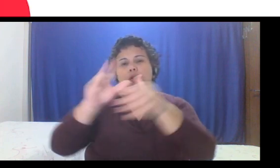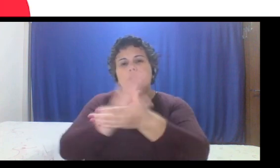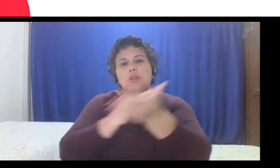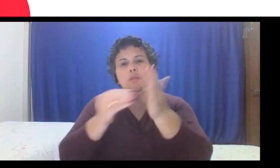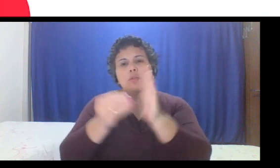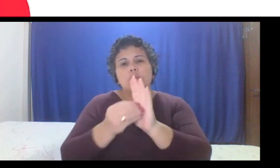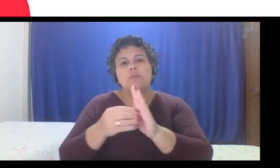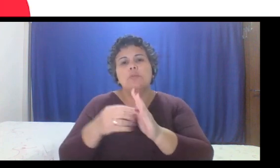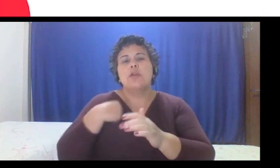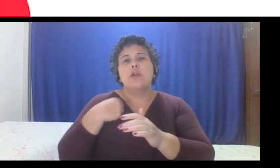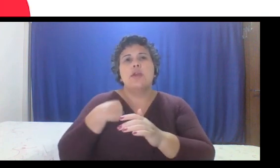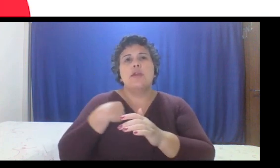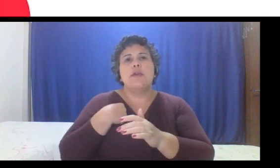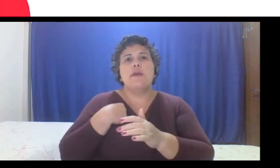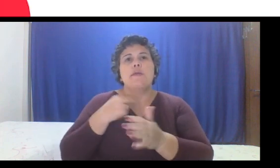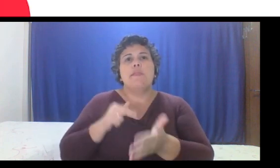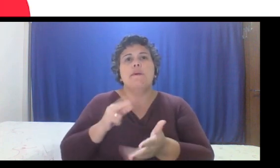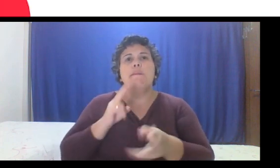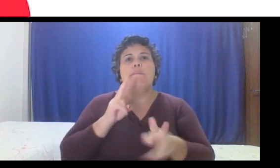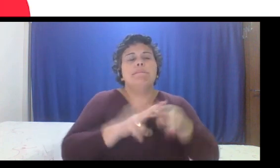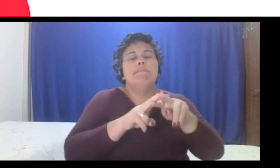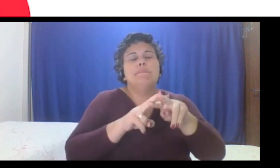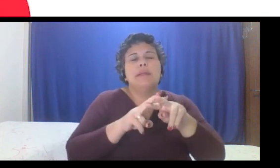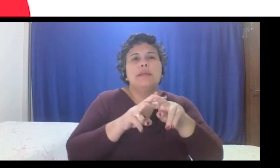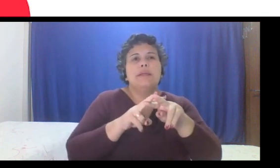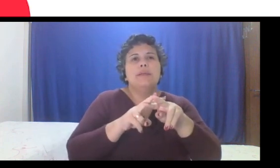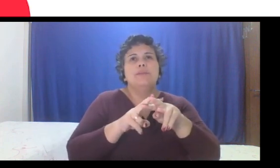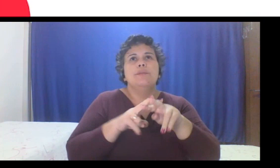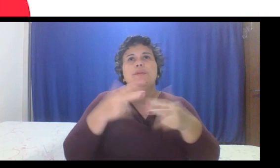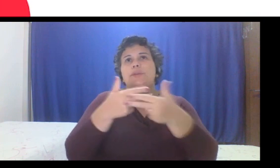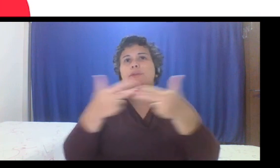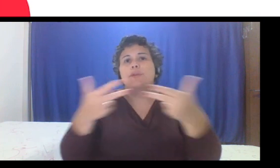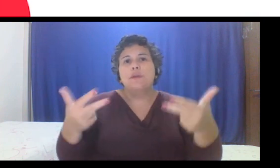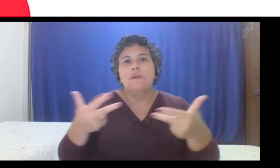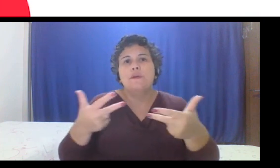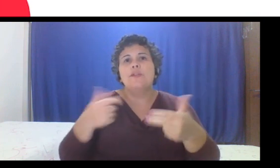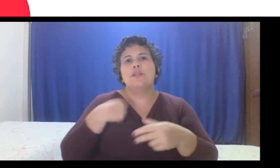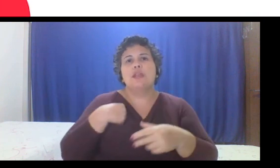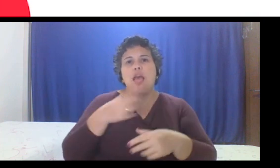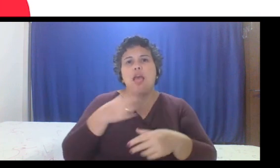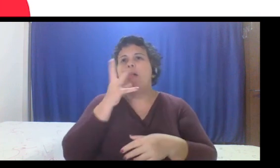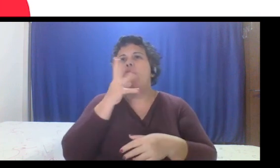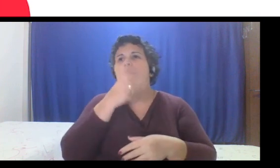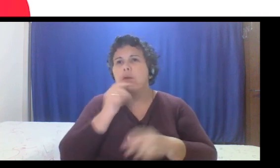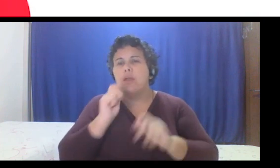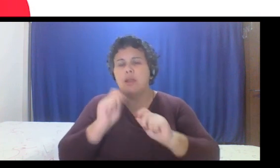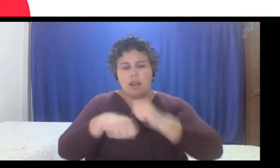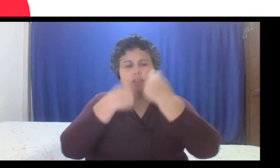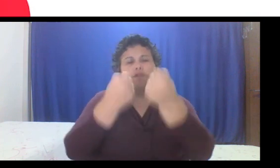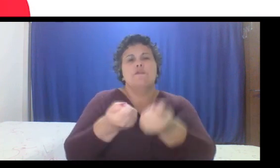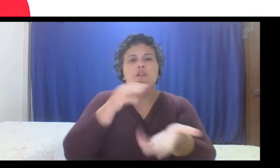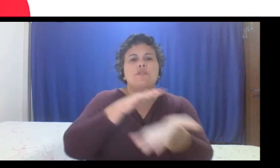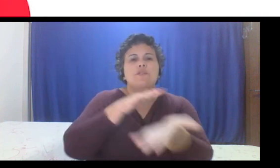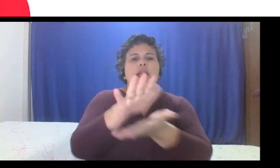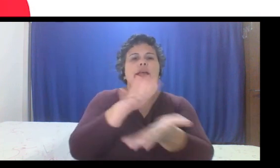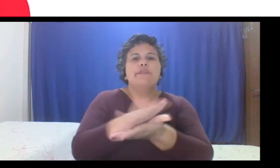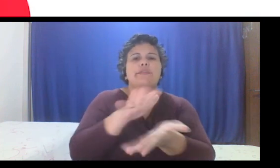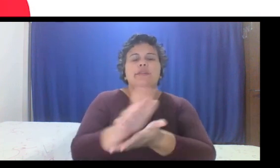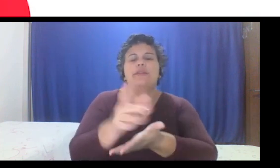com um roadmap que não faz mais sentido nenhum, e estou lá gastando tempo, esforço, dinheiro, né, para conseguir